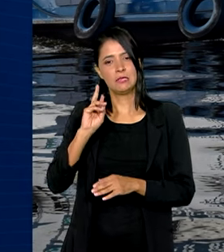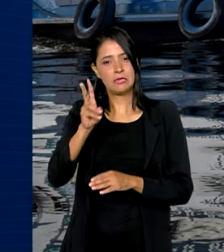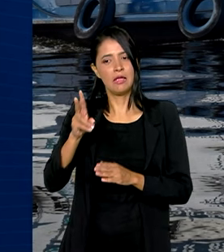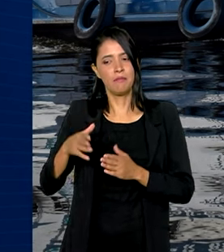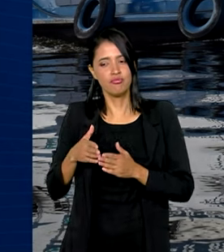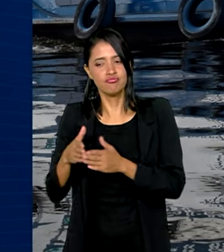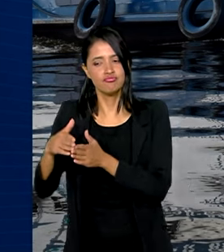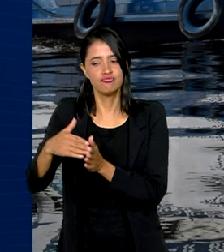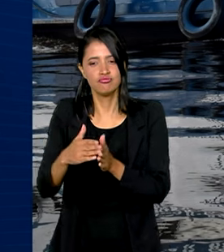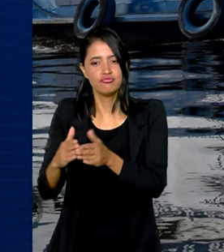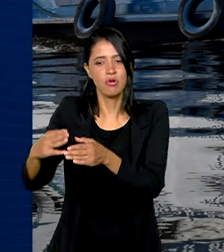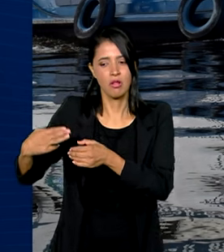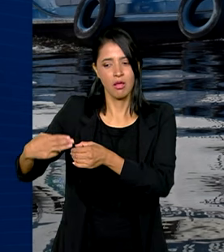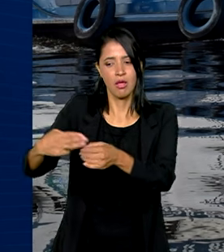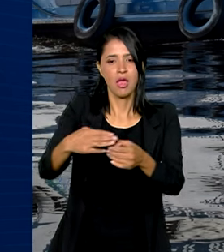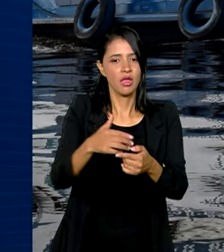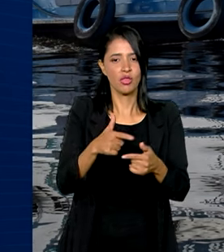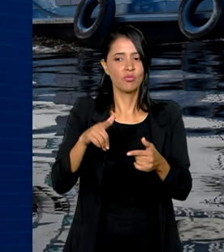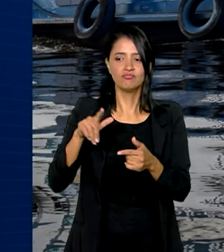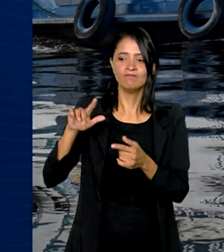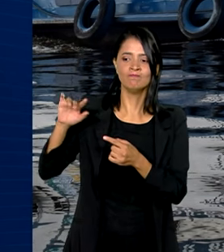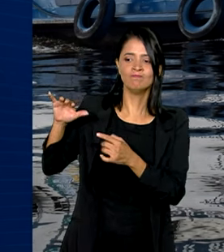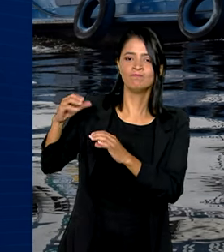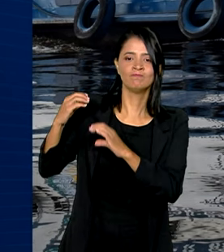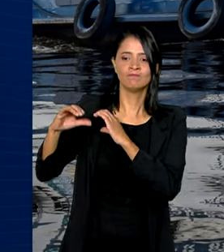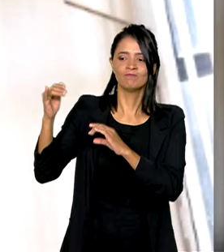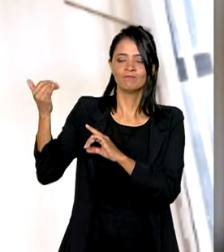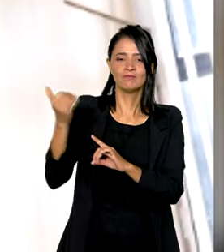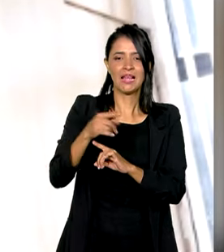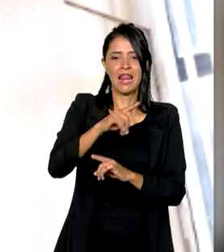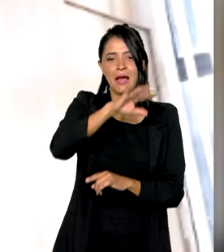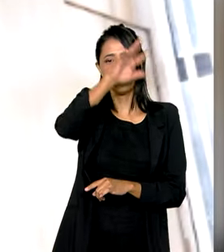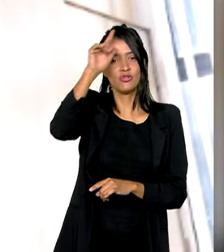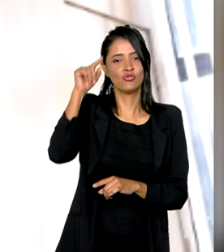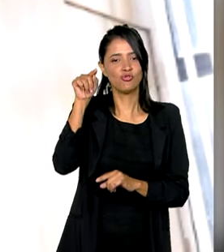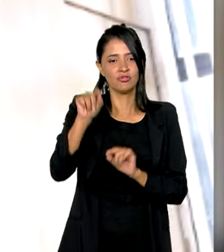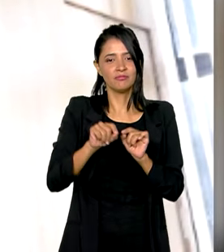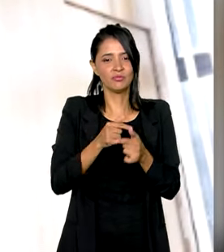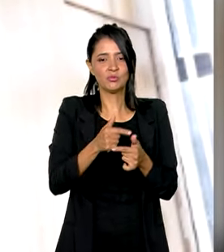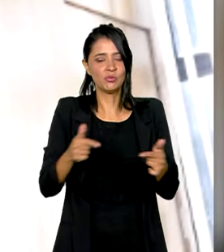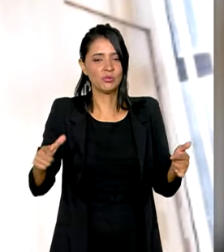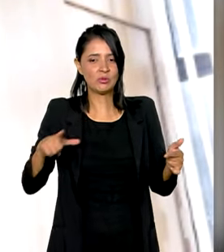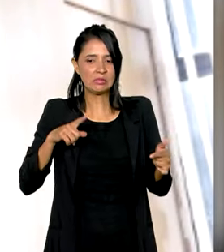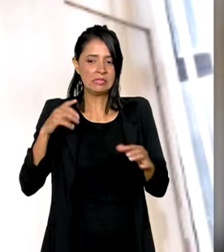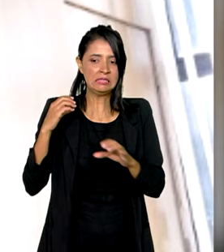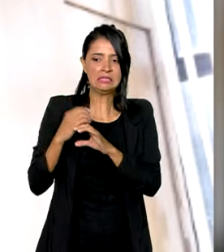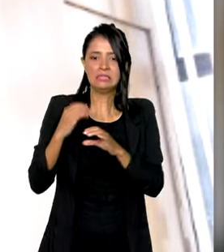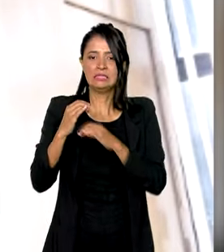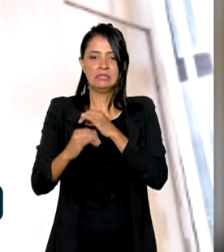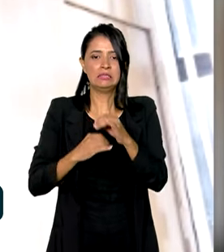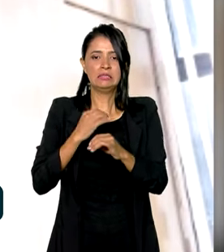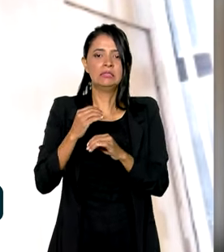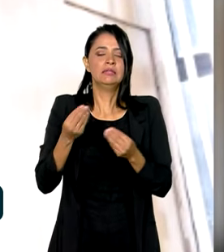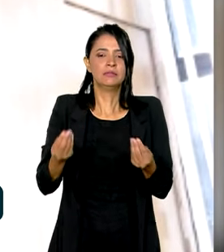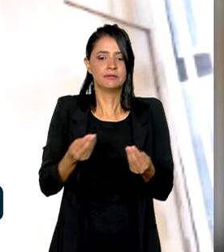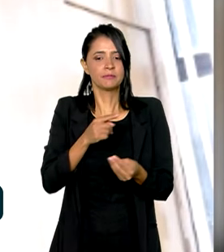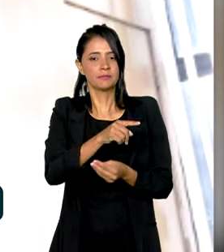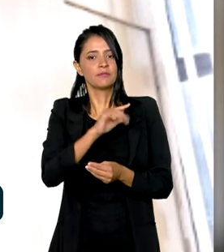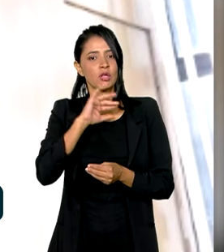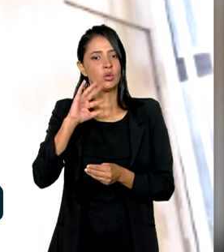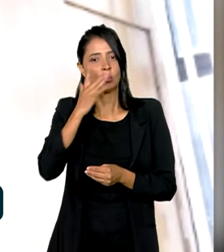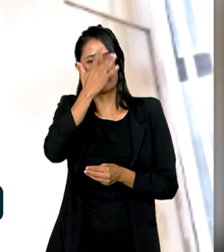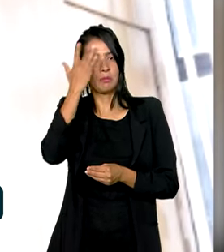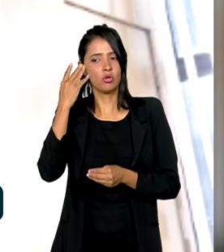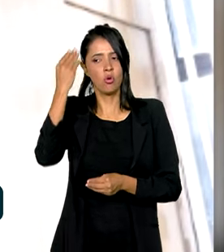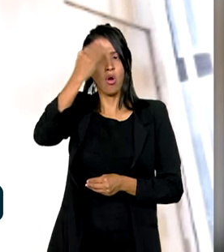os municípios sem comunicação terrestre do estado do Amazonas. Tanto os servidores voltam com uma experiência